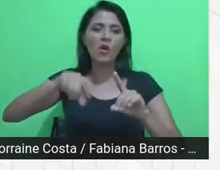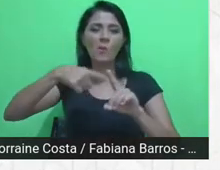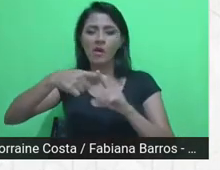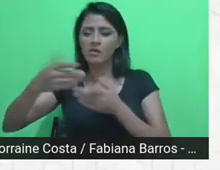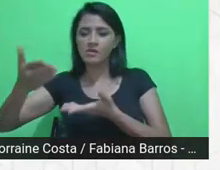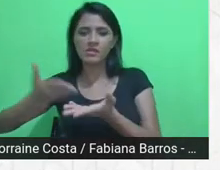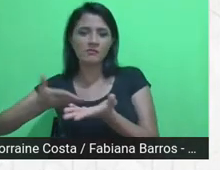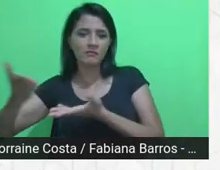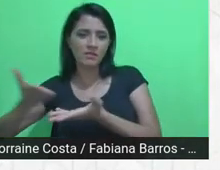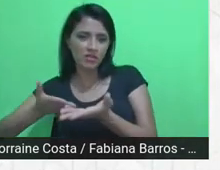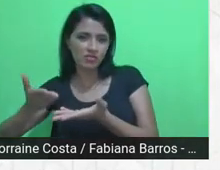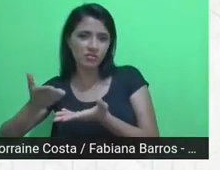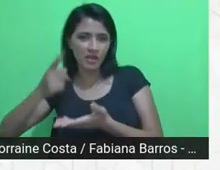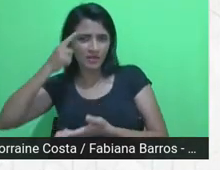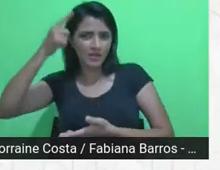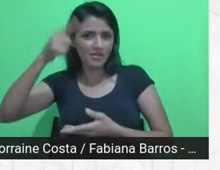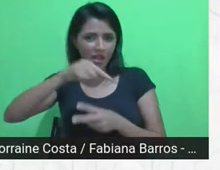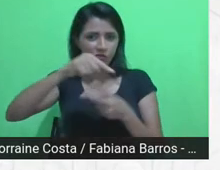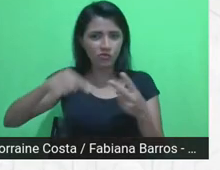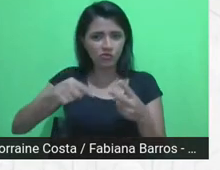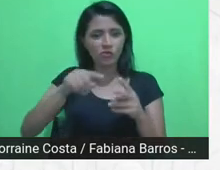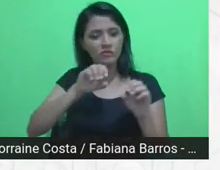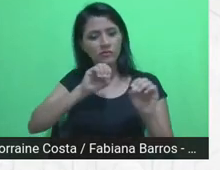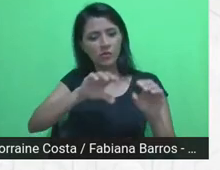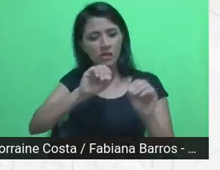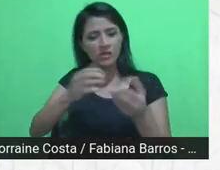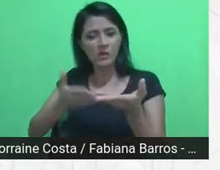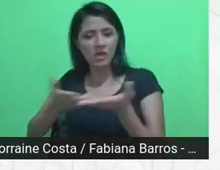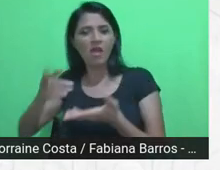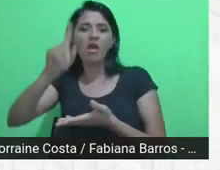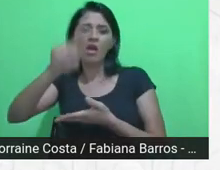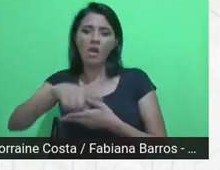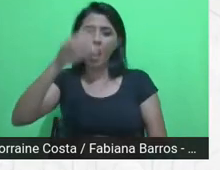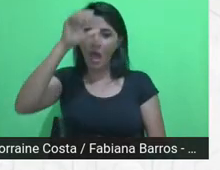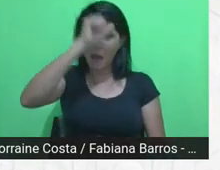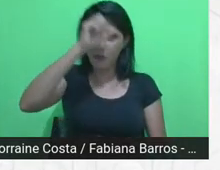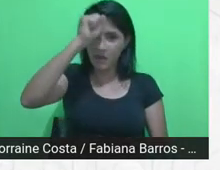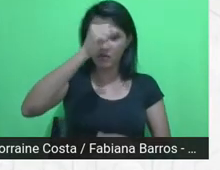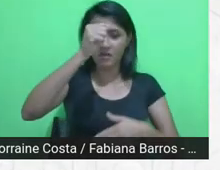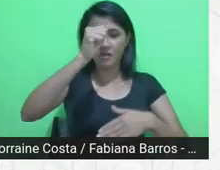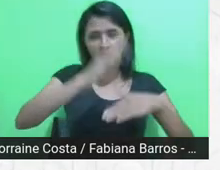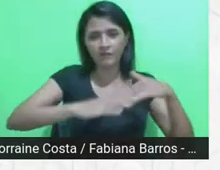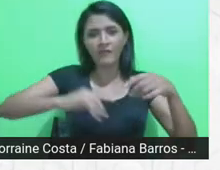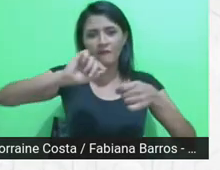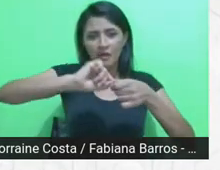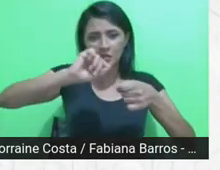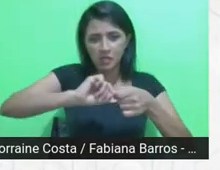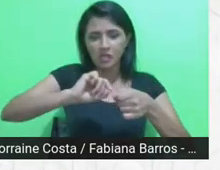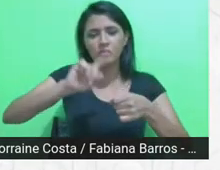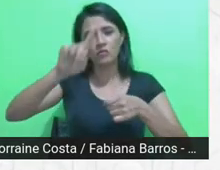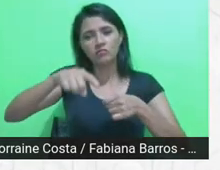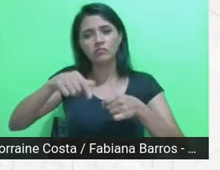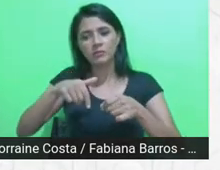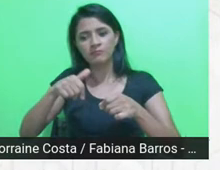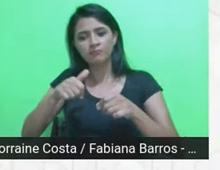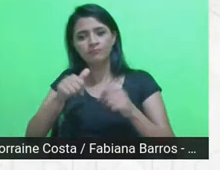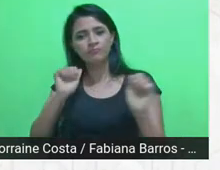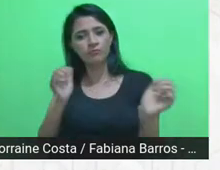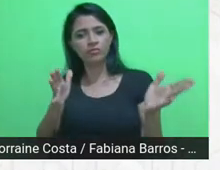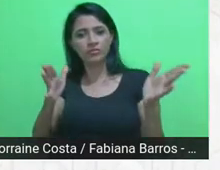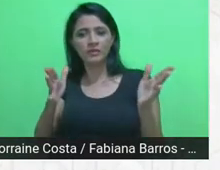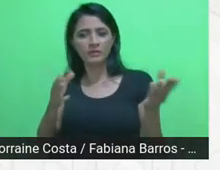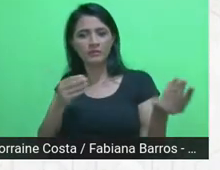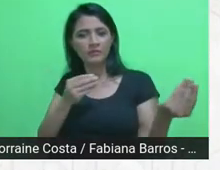serviço, ou seja, aprender fazendo, uma ação dirigida não ao indivíduo,